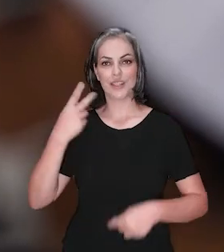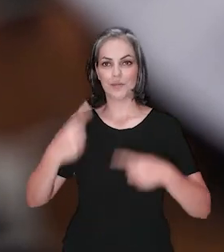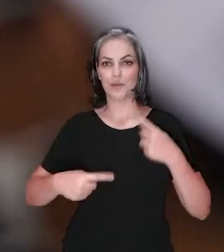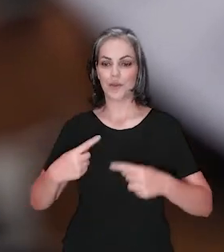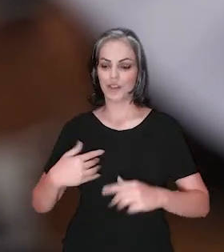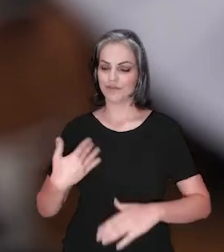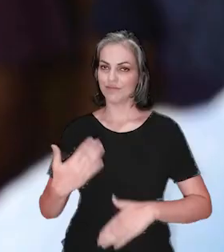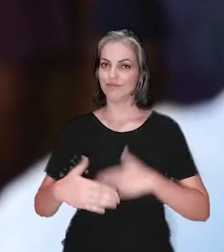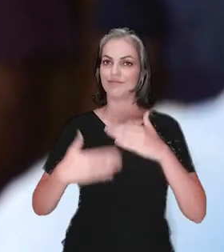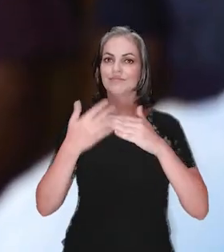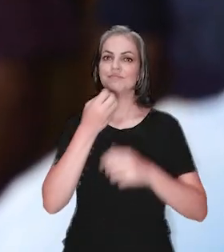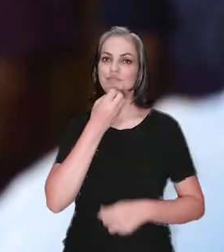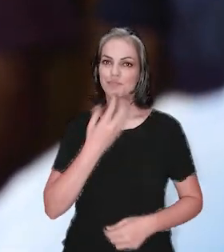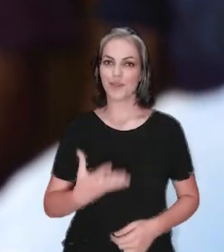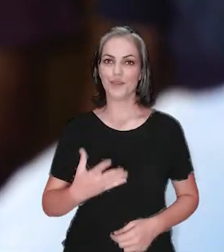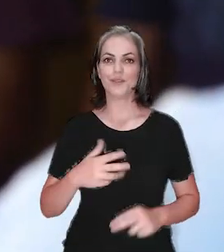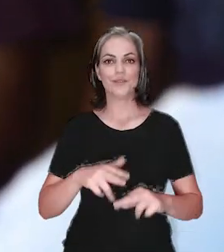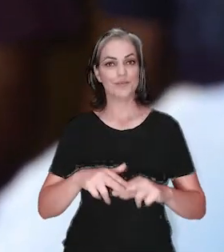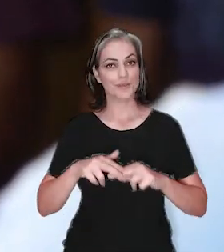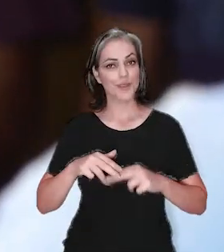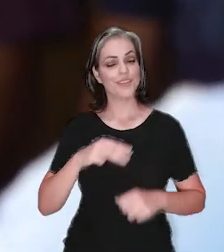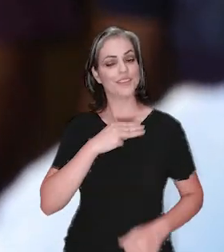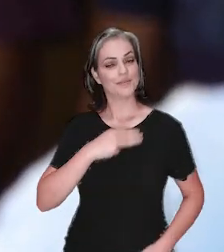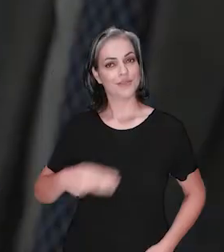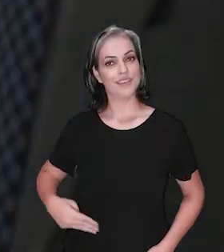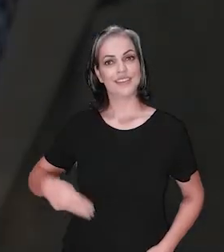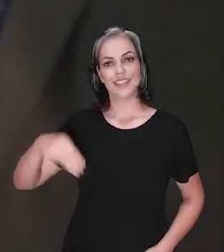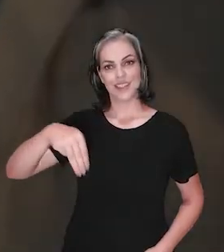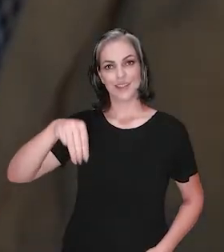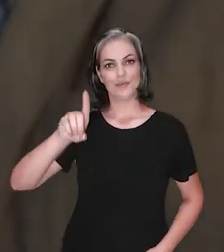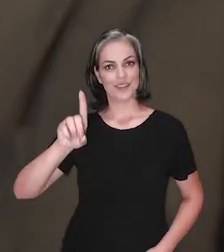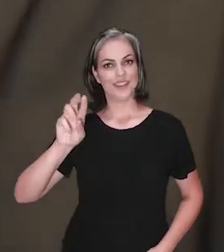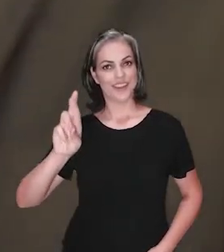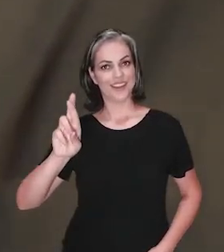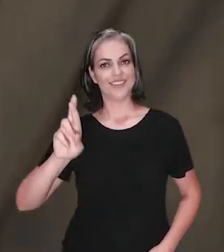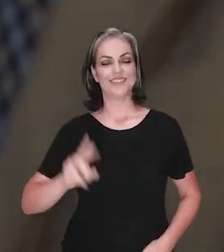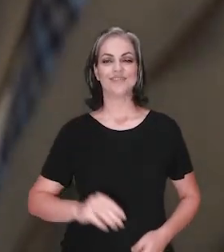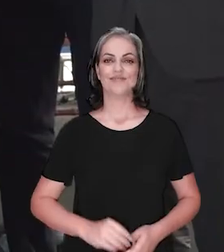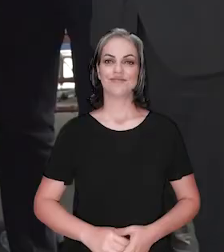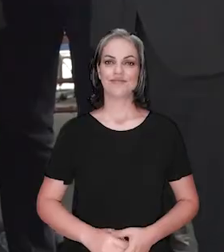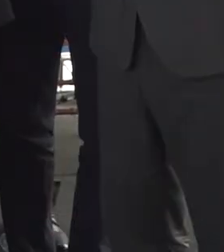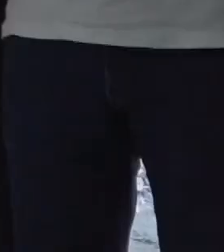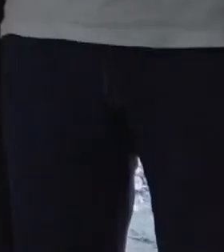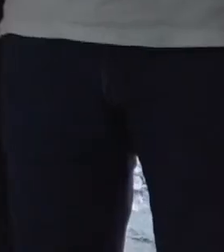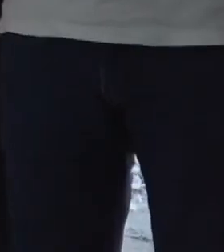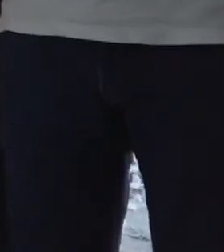crescimento e progresso. Assim chegou ao Ministério do Desenvolvimento Regional.